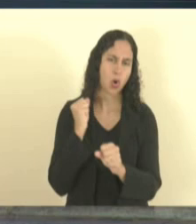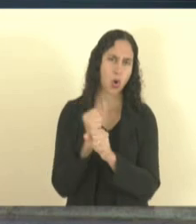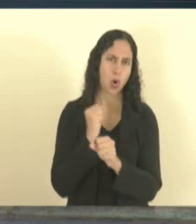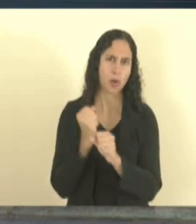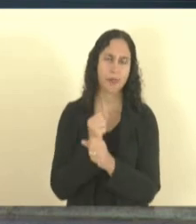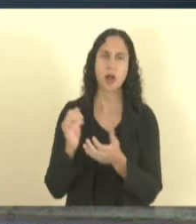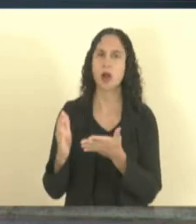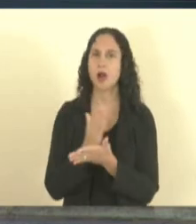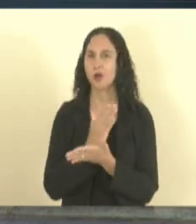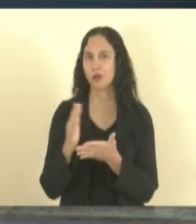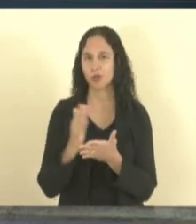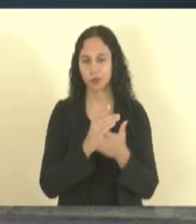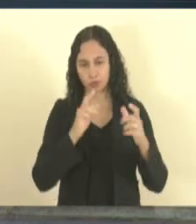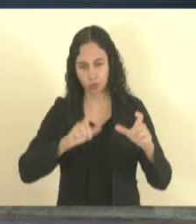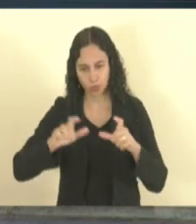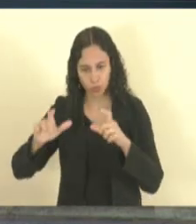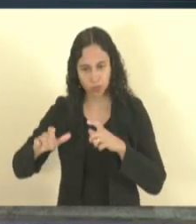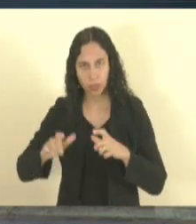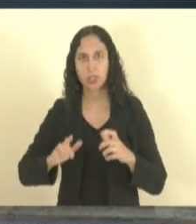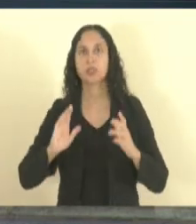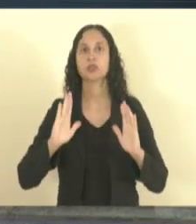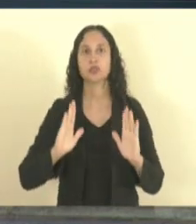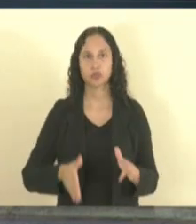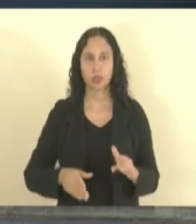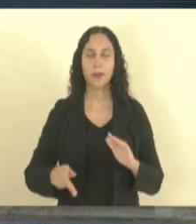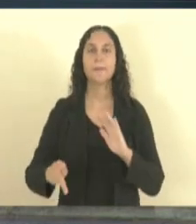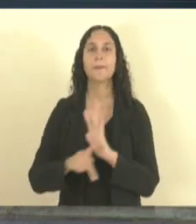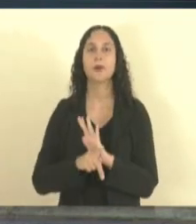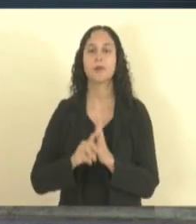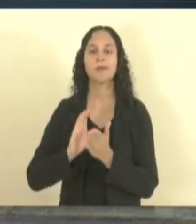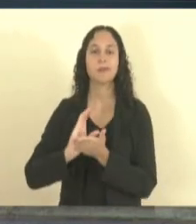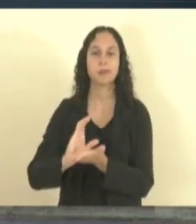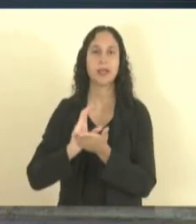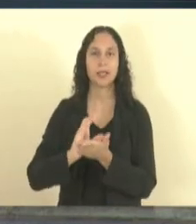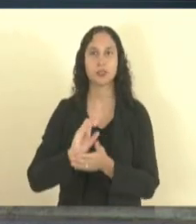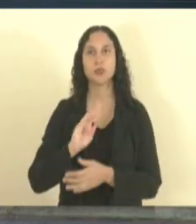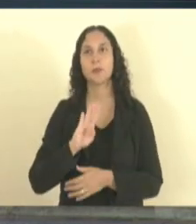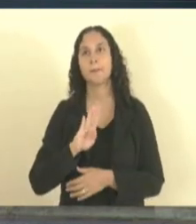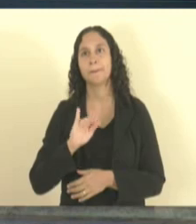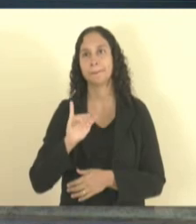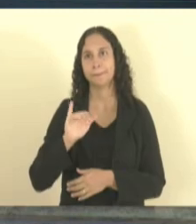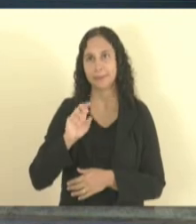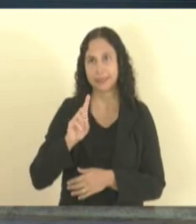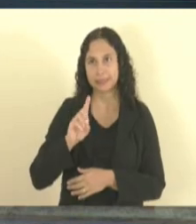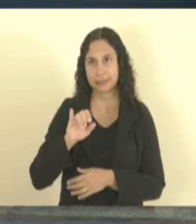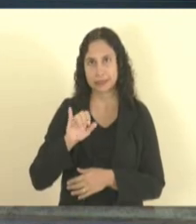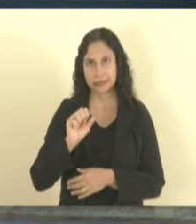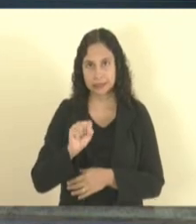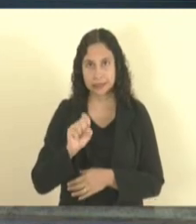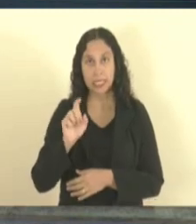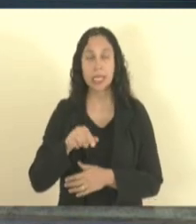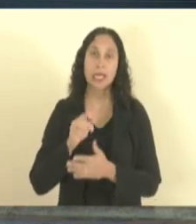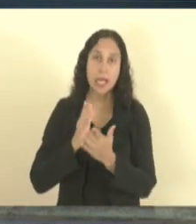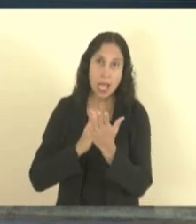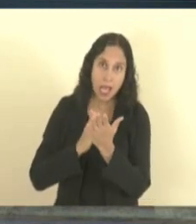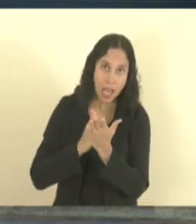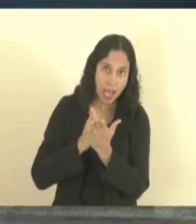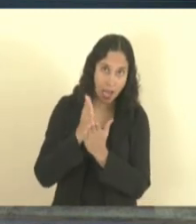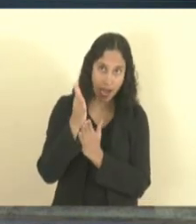com o governo para ver se recursos do BID e esse é um é um segmento que